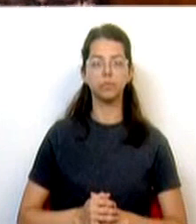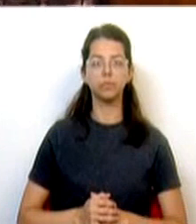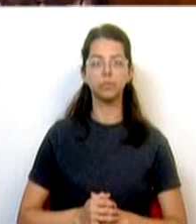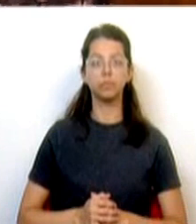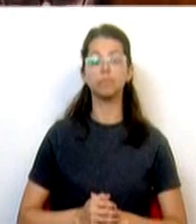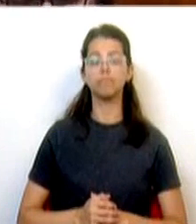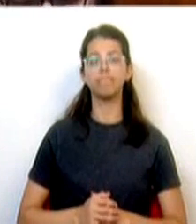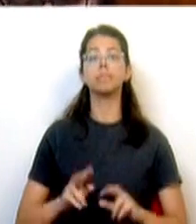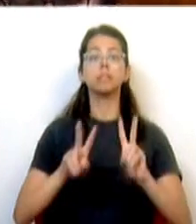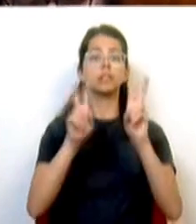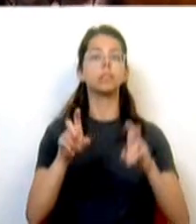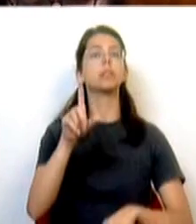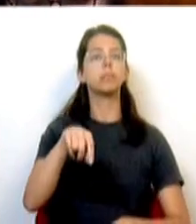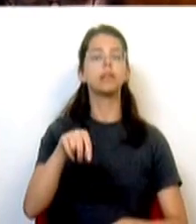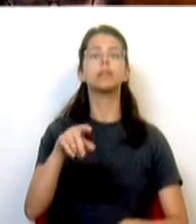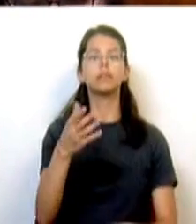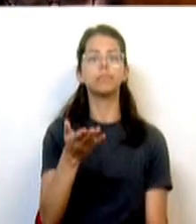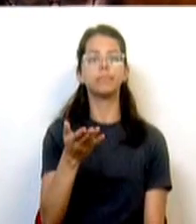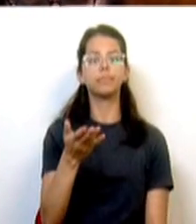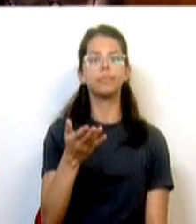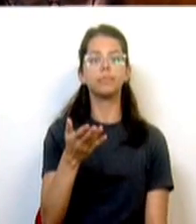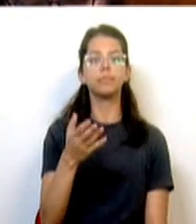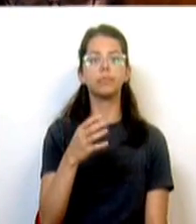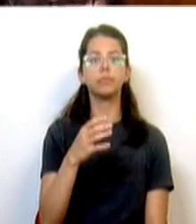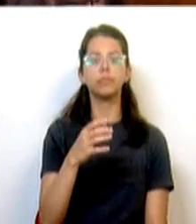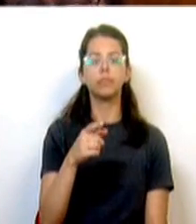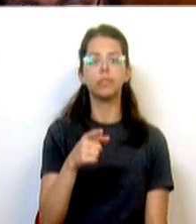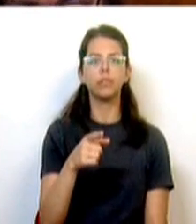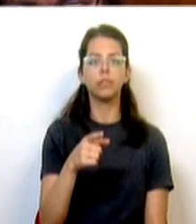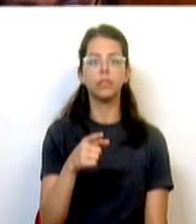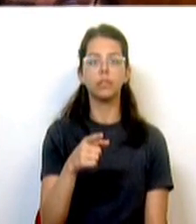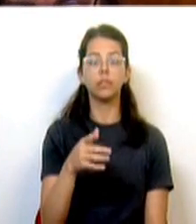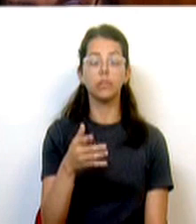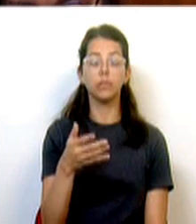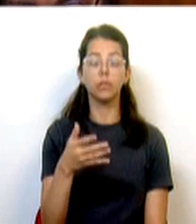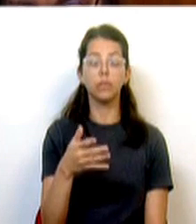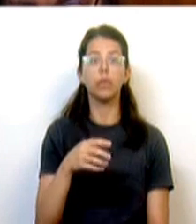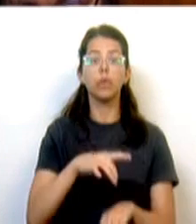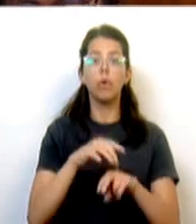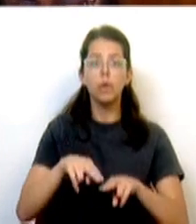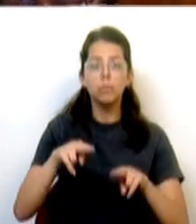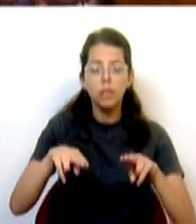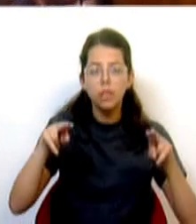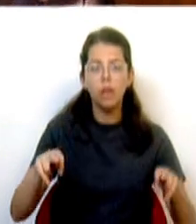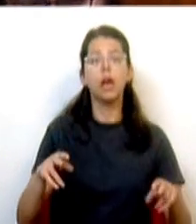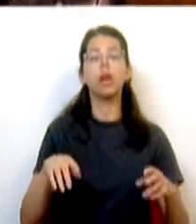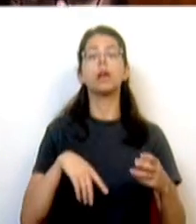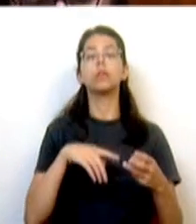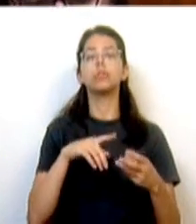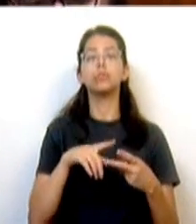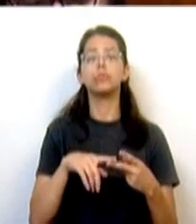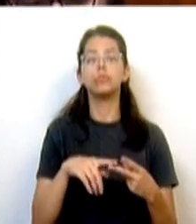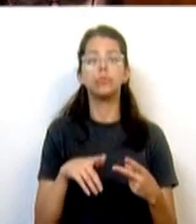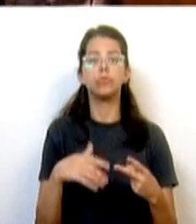Falou-se também na questão do garrote, enfim, dos hospitais e daquilo